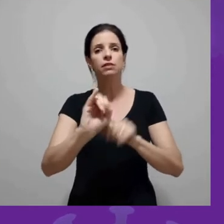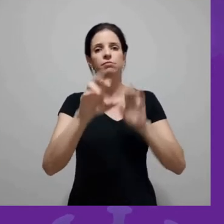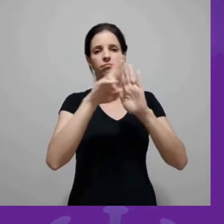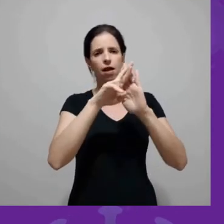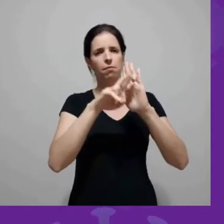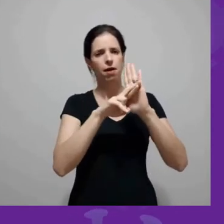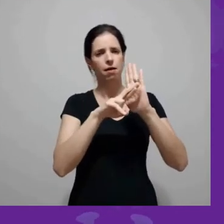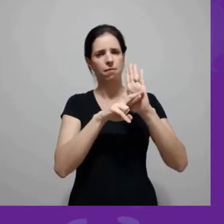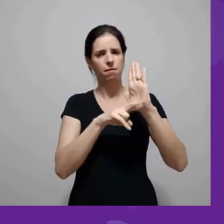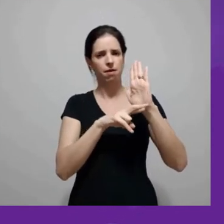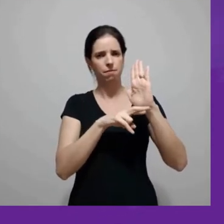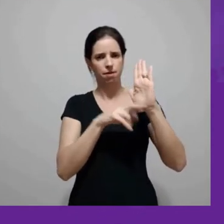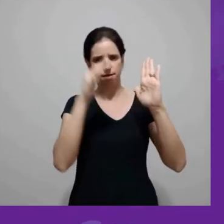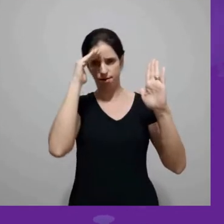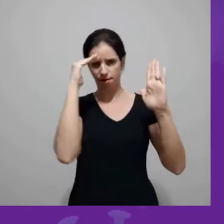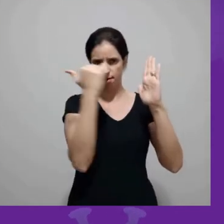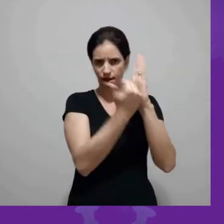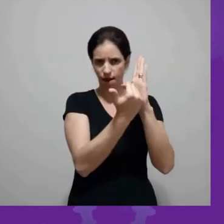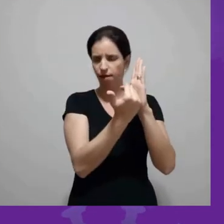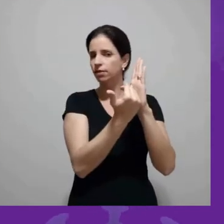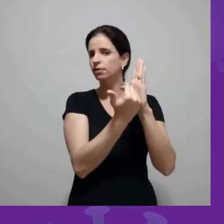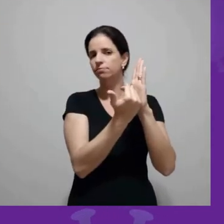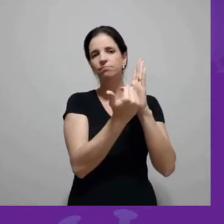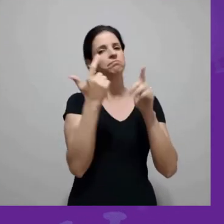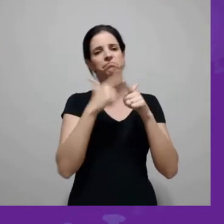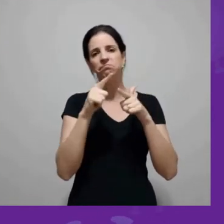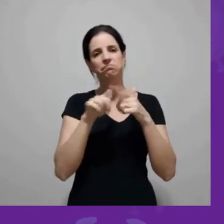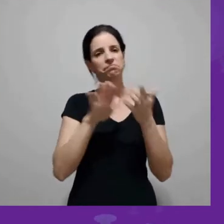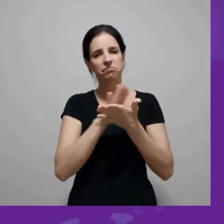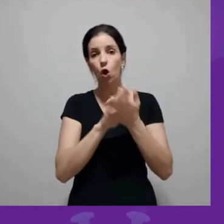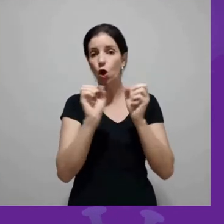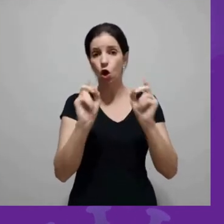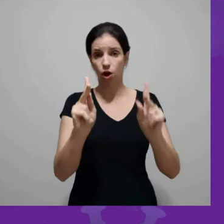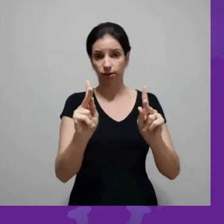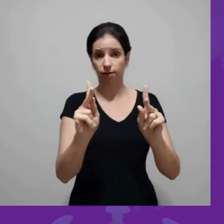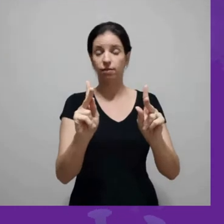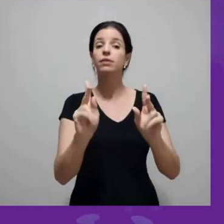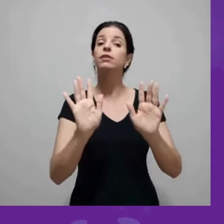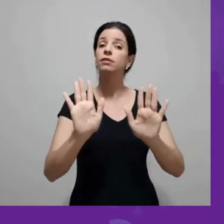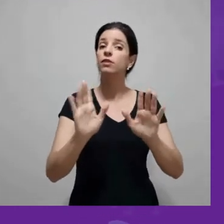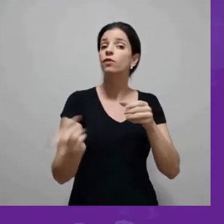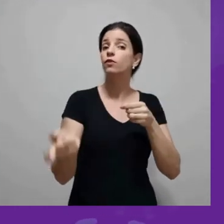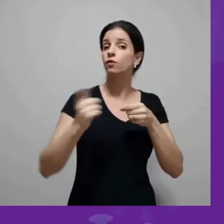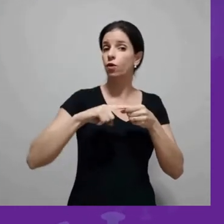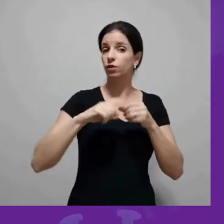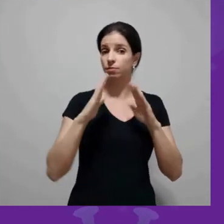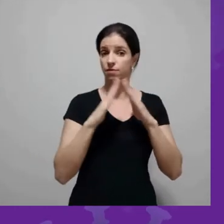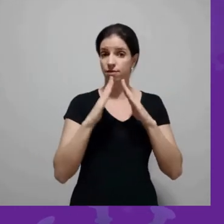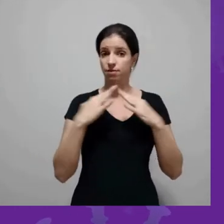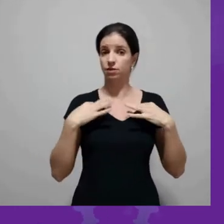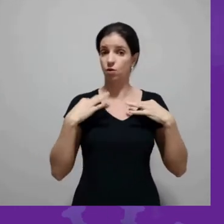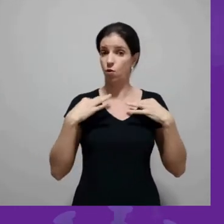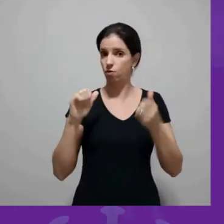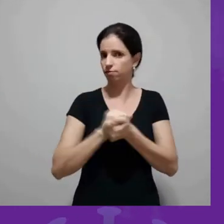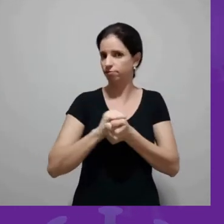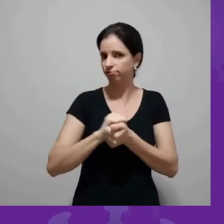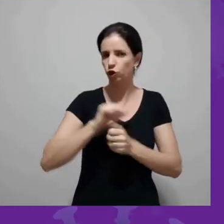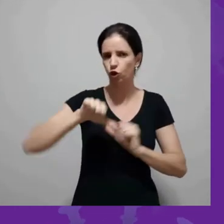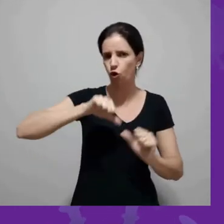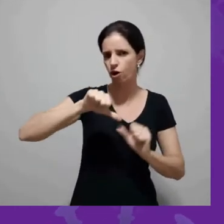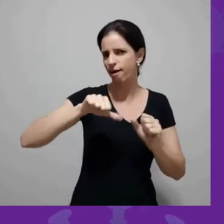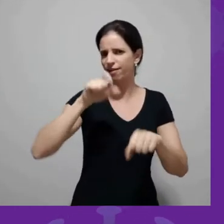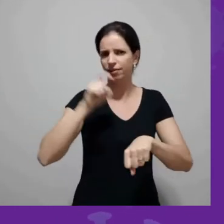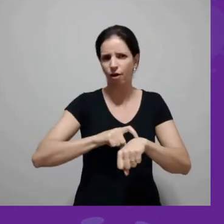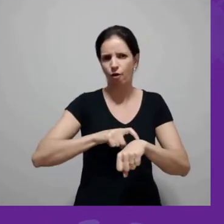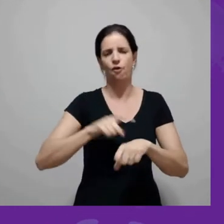Se houver todo esse cuidado e quando voltar para casa, trocar a roupa imediatamente, botar o calçado do lado de